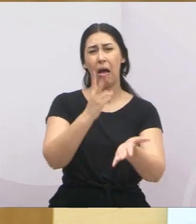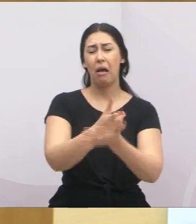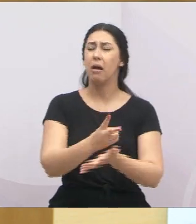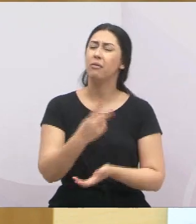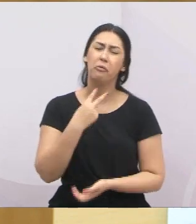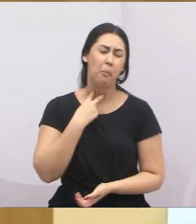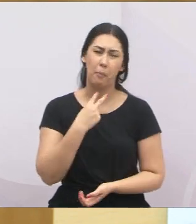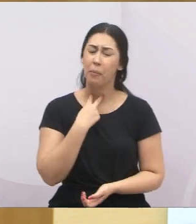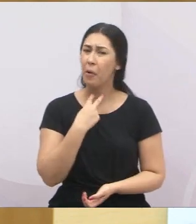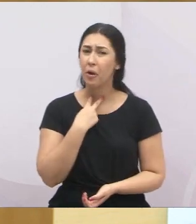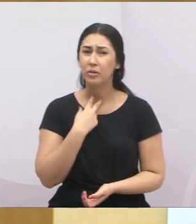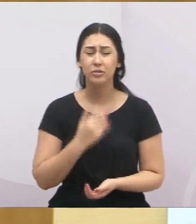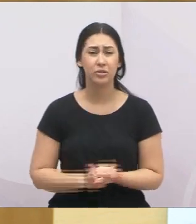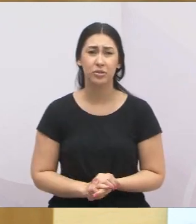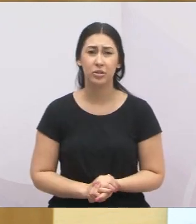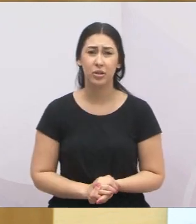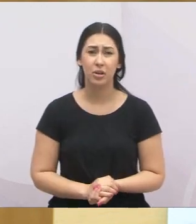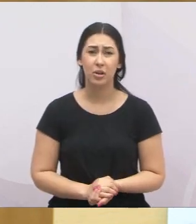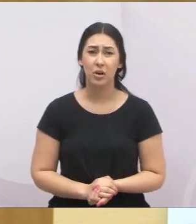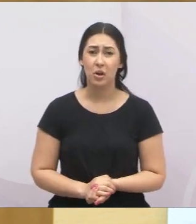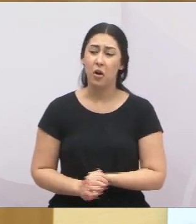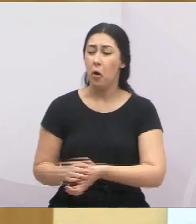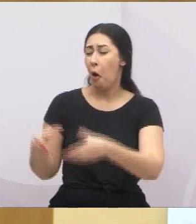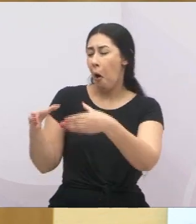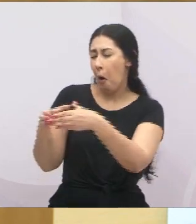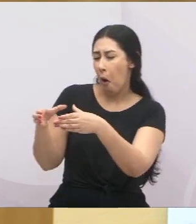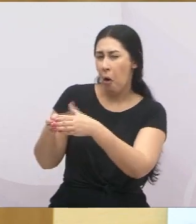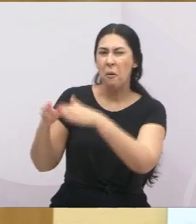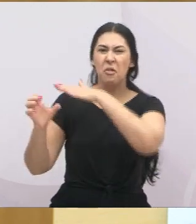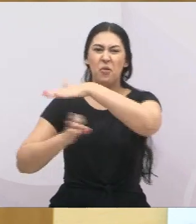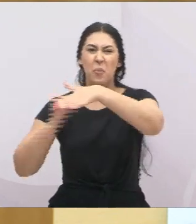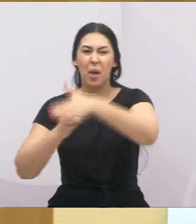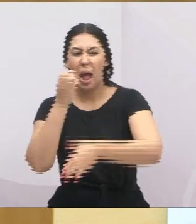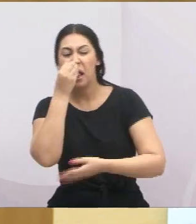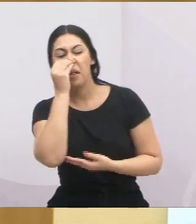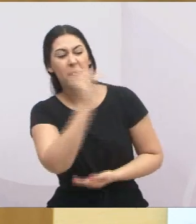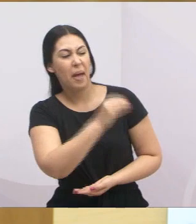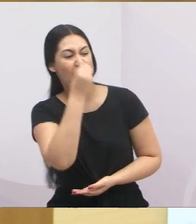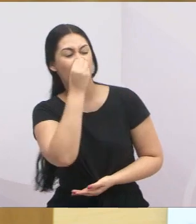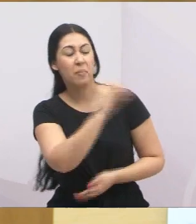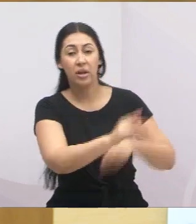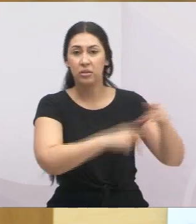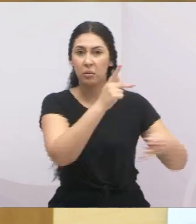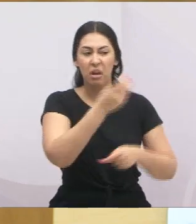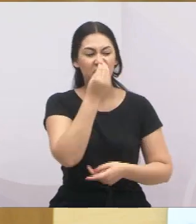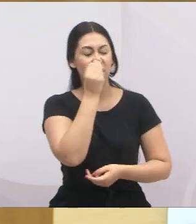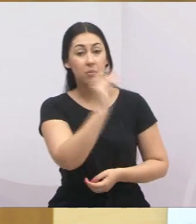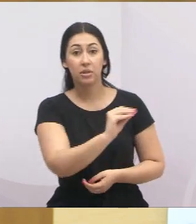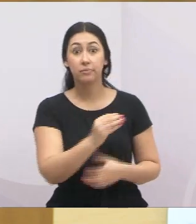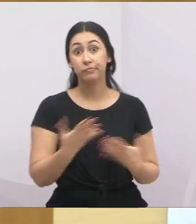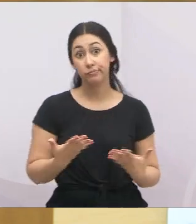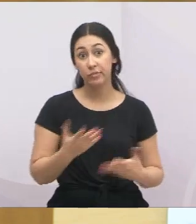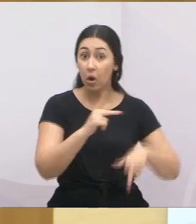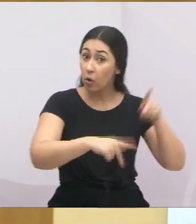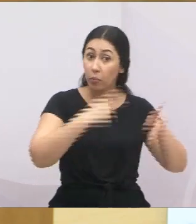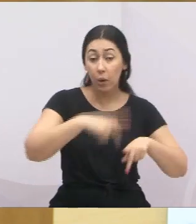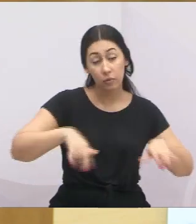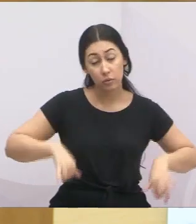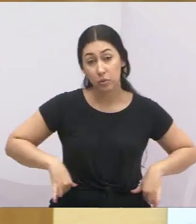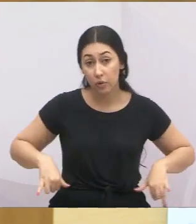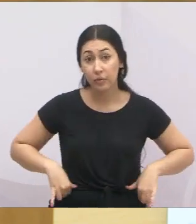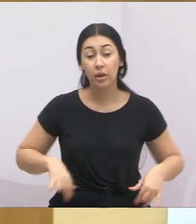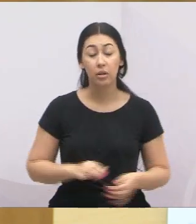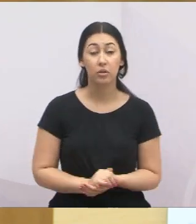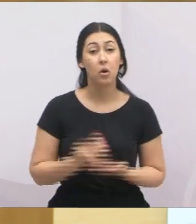explorado, por uma parcela de empresários que não têm compromisso com o povo e com a população, a população vai continuar sofrendo. E hoje